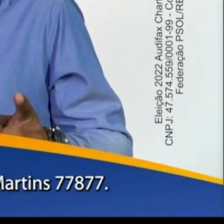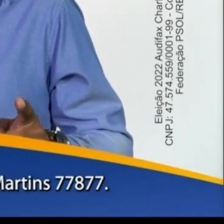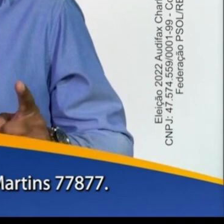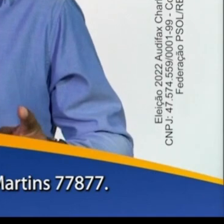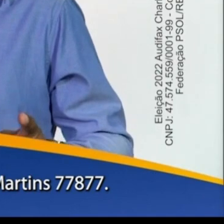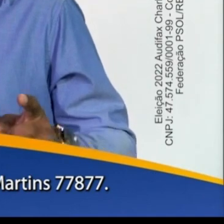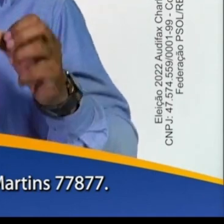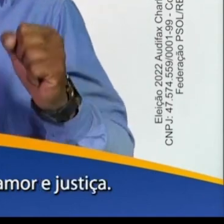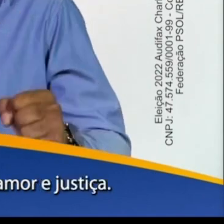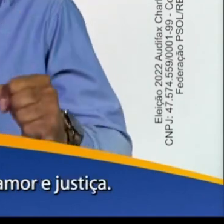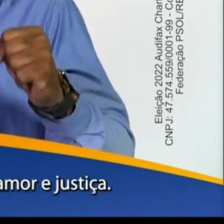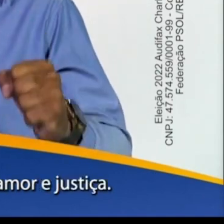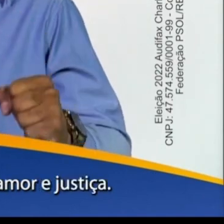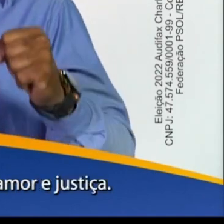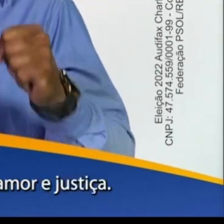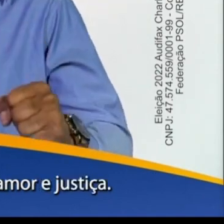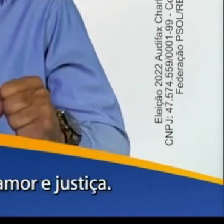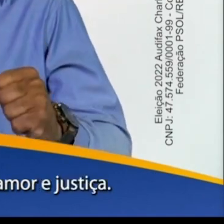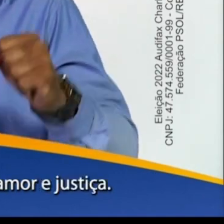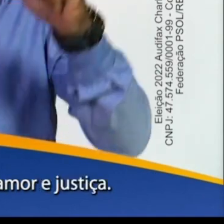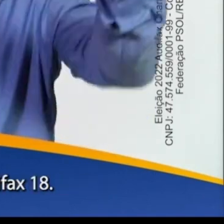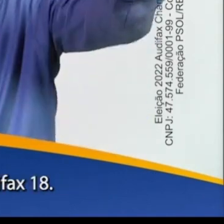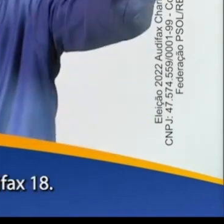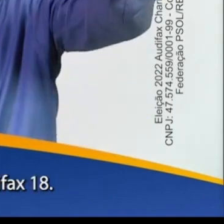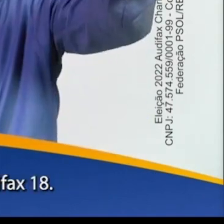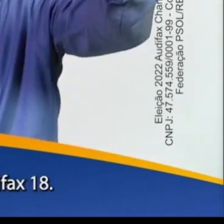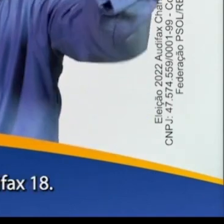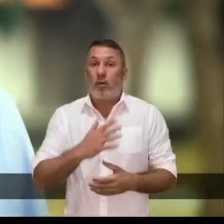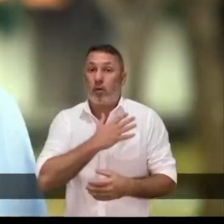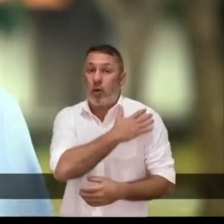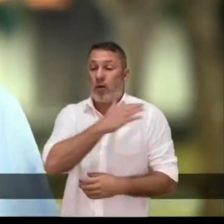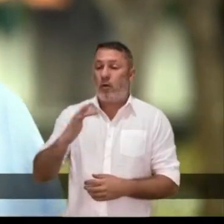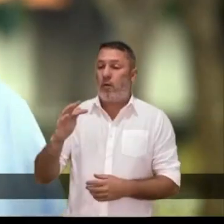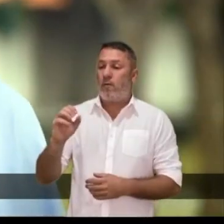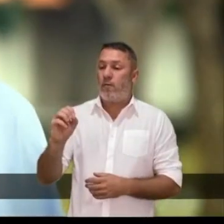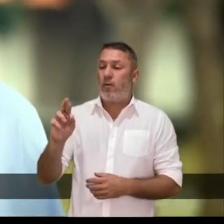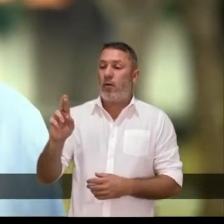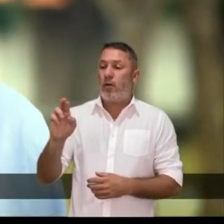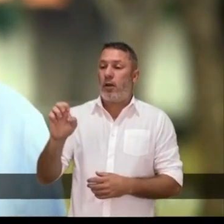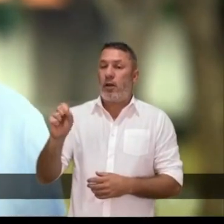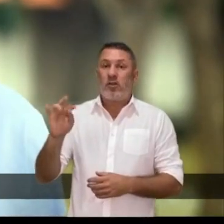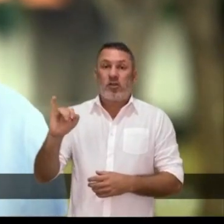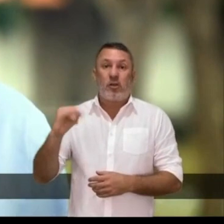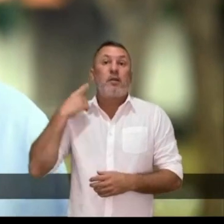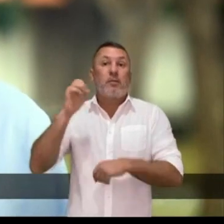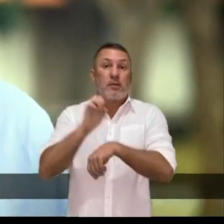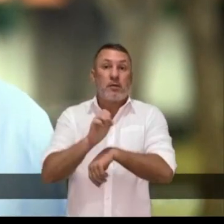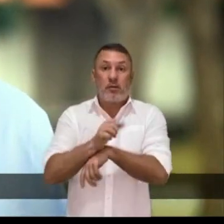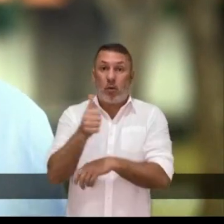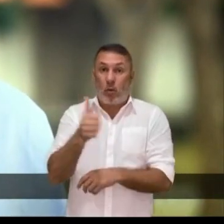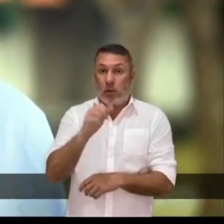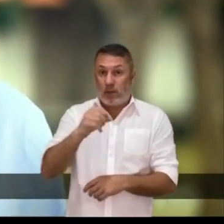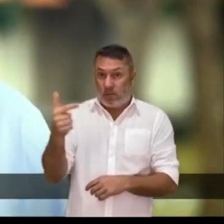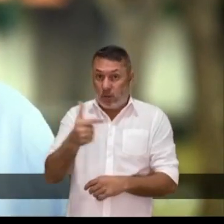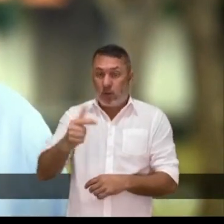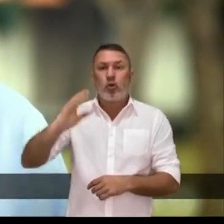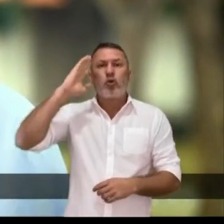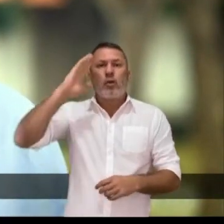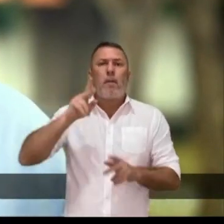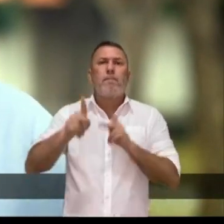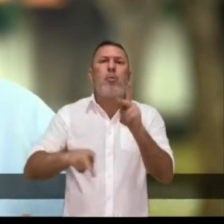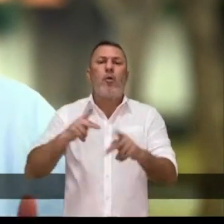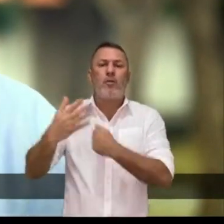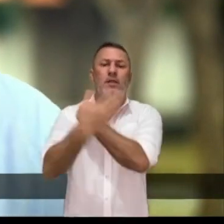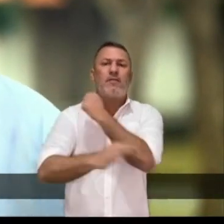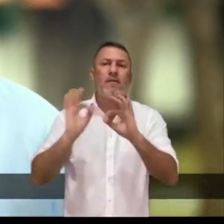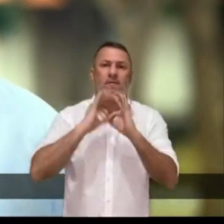77877. Liberdade, amor e justiça. Audifas 18. Coronel Foreste, deputado estadual, número 11022. Um soldado